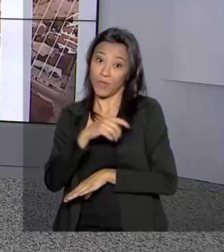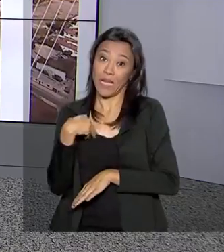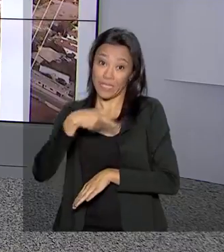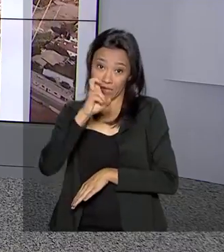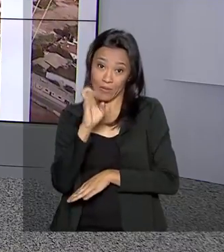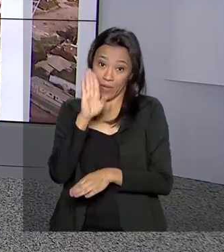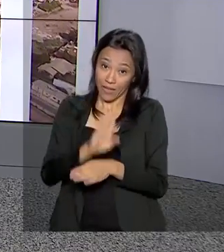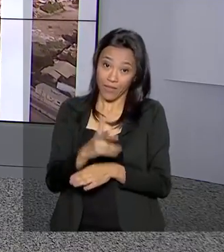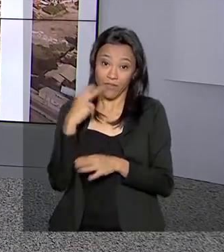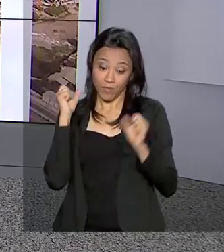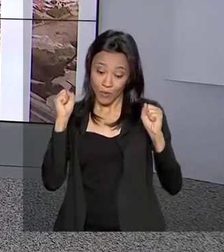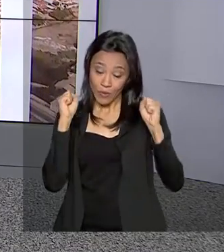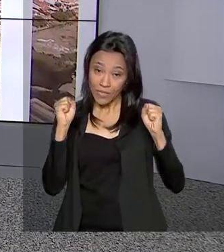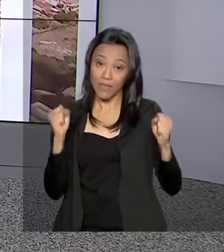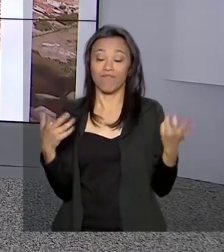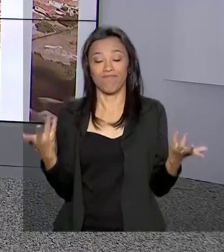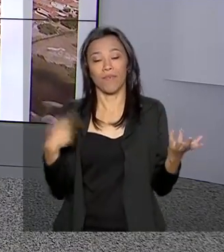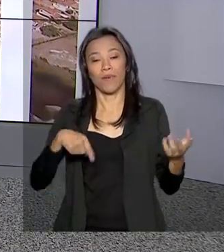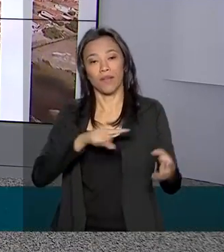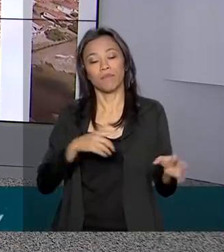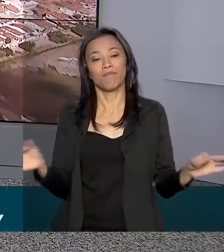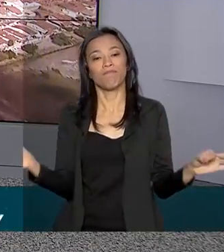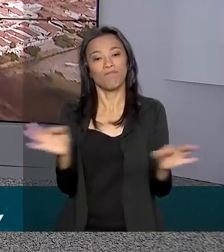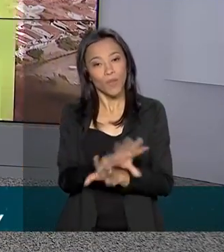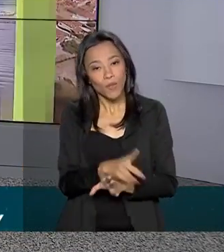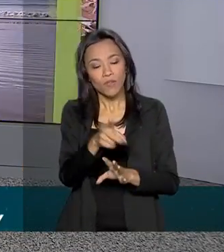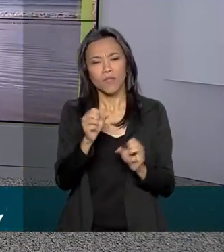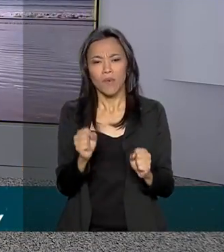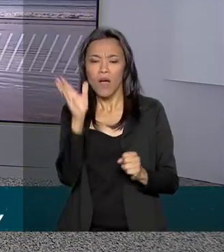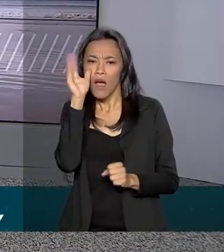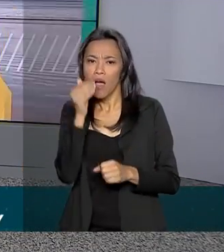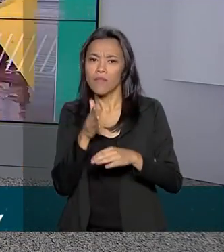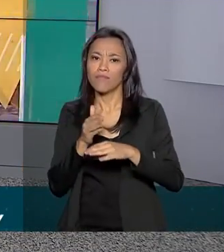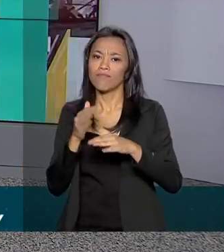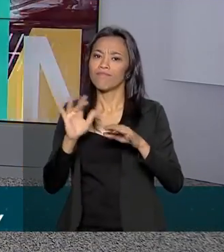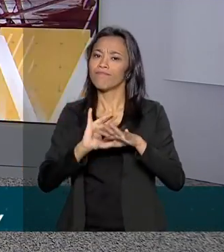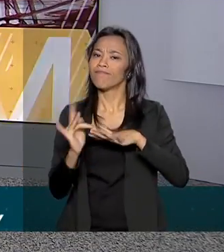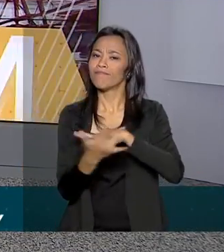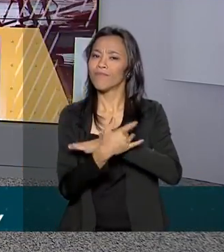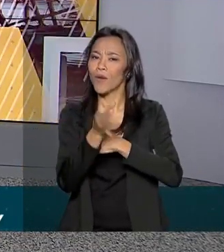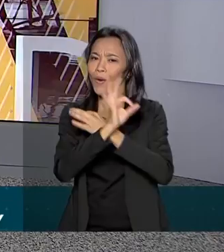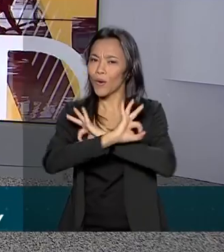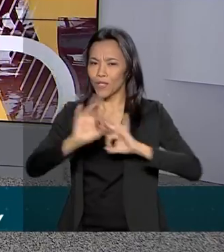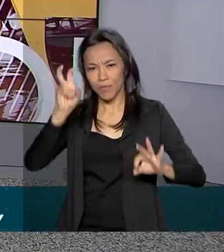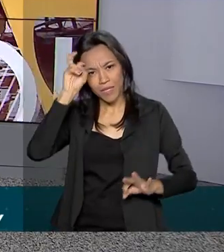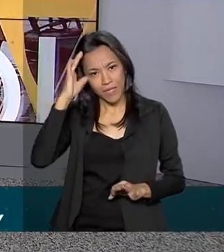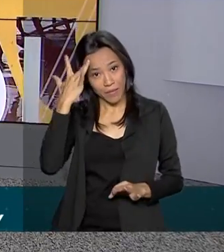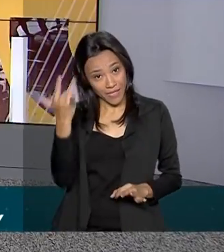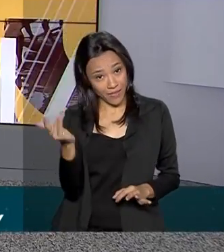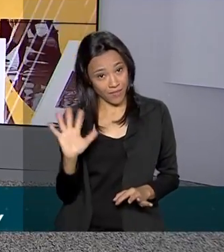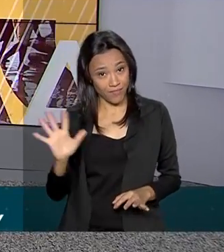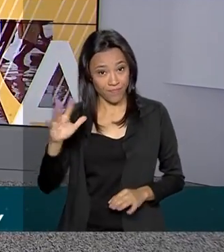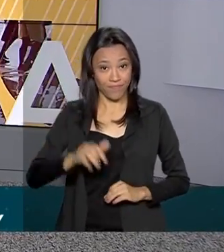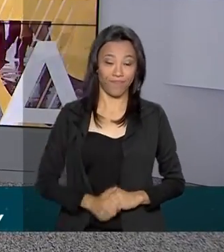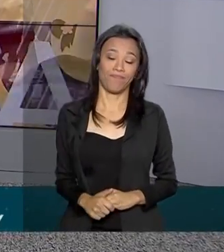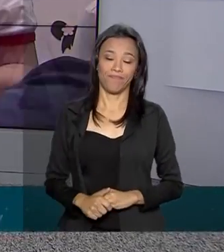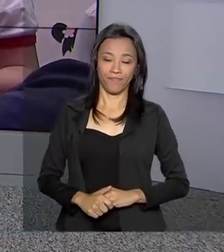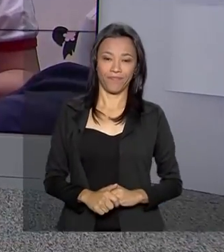pela nossa seleção. Brasil em Dia termina aqui. Nos acompanhe também pelas nossas redes sociais. Uma ótima quinta. Até amanhã. Tchau!